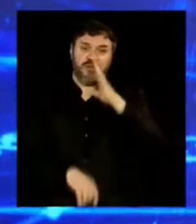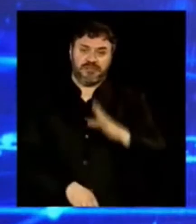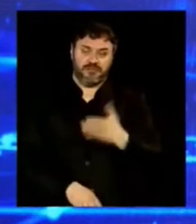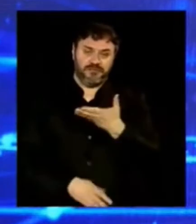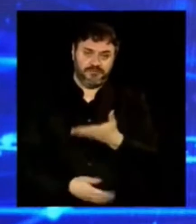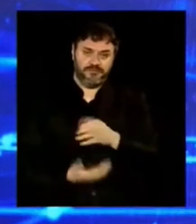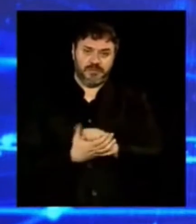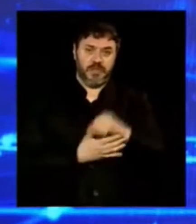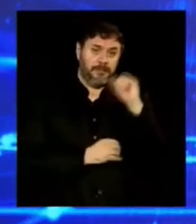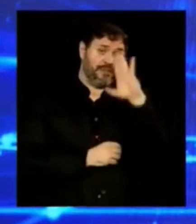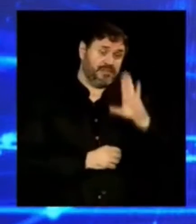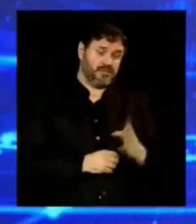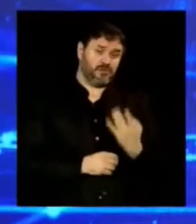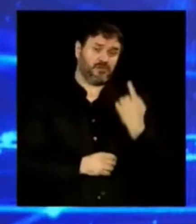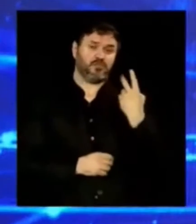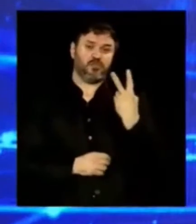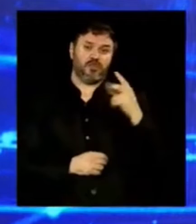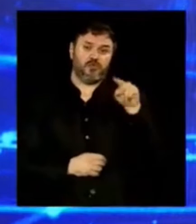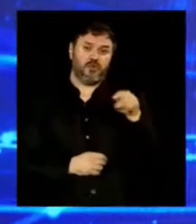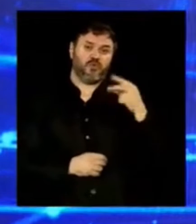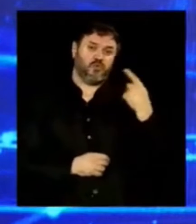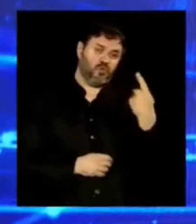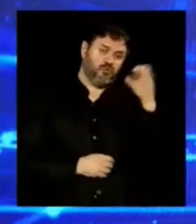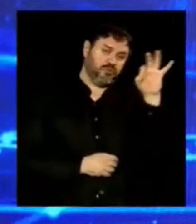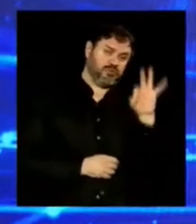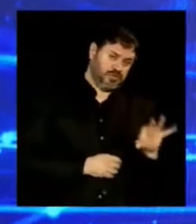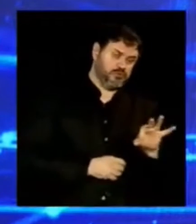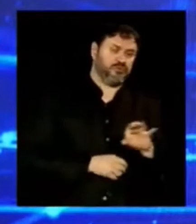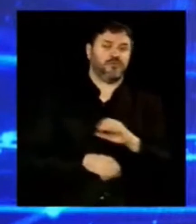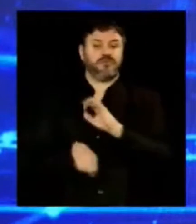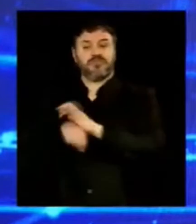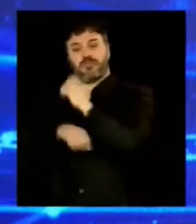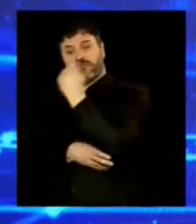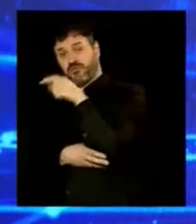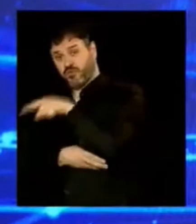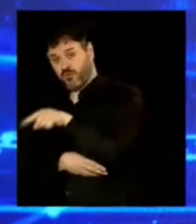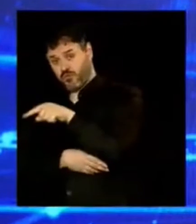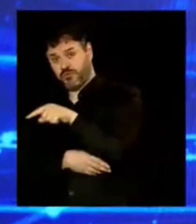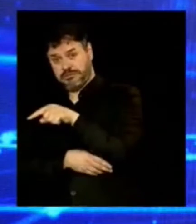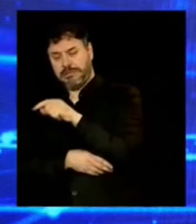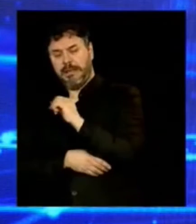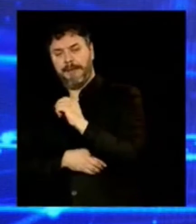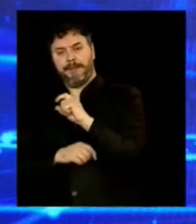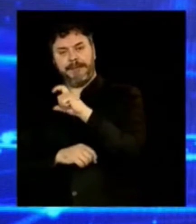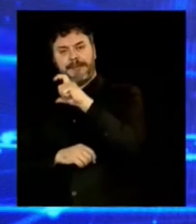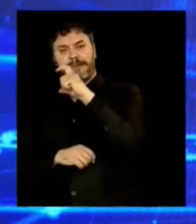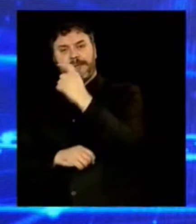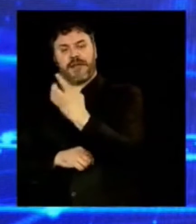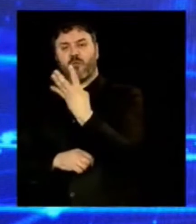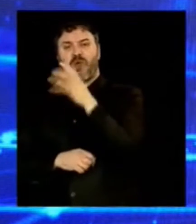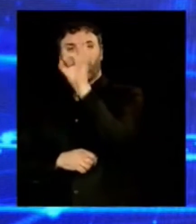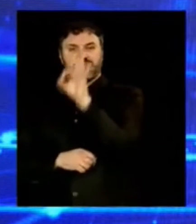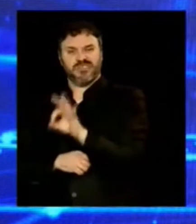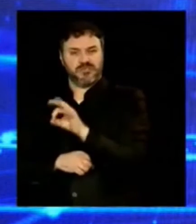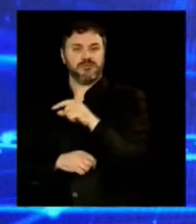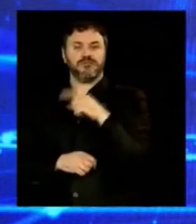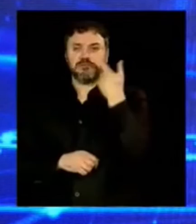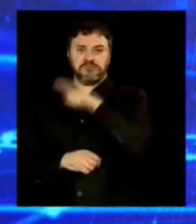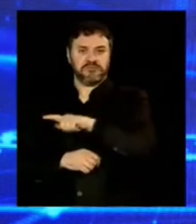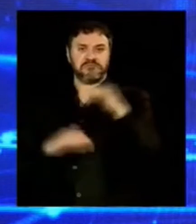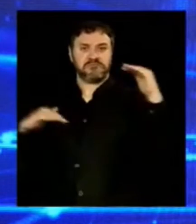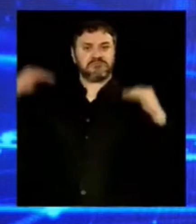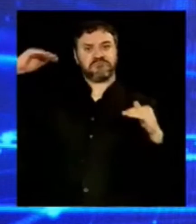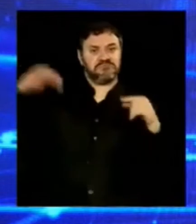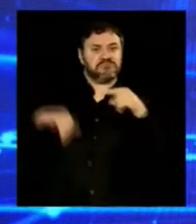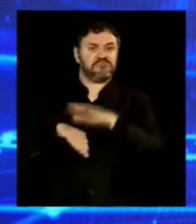,1%, o Rio Grande do Sul cresceu mais de 4%. A que o senhor atribui esse crescimento maior do Rio Grande do Sul em relação ao Brasil e quais as